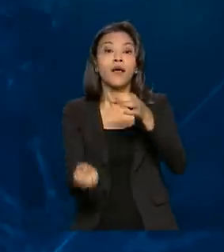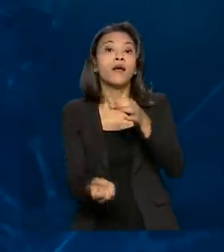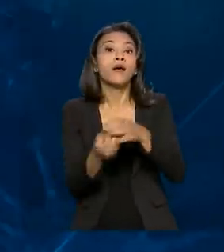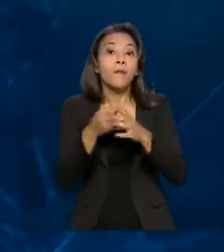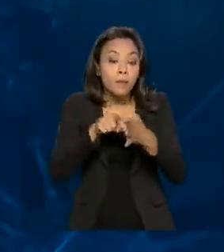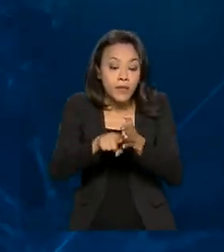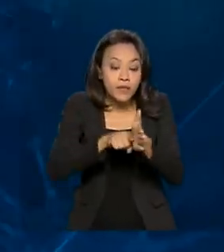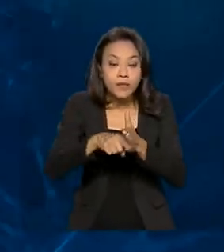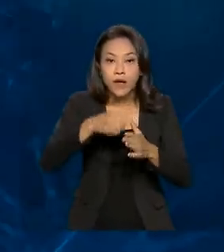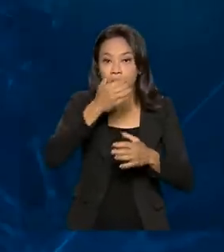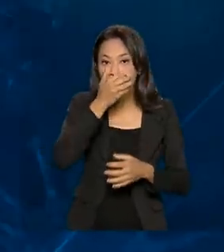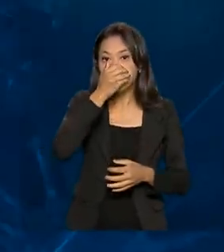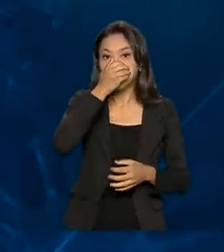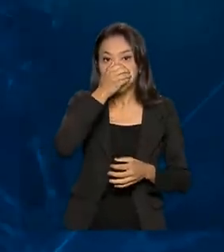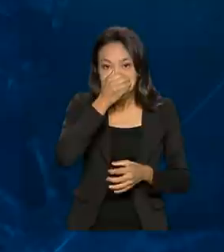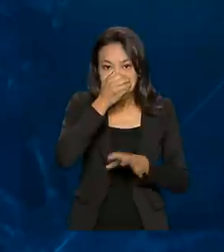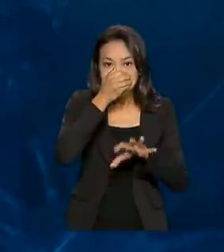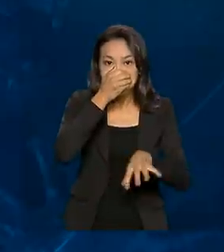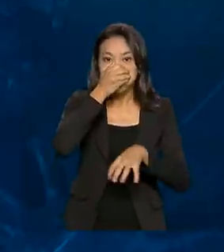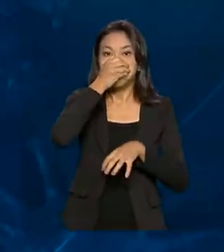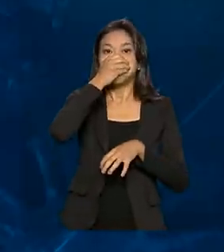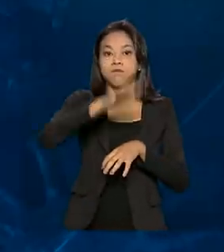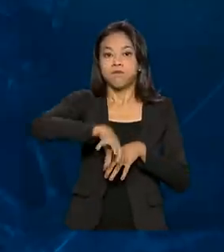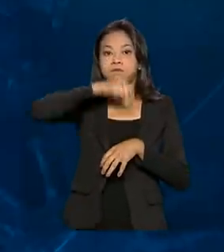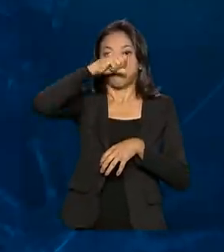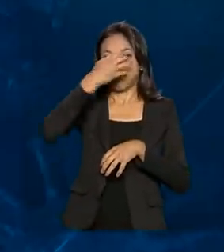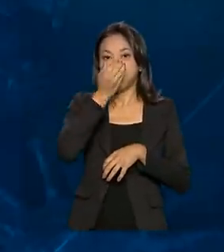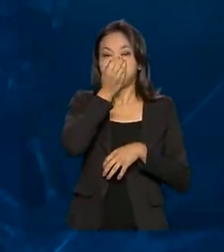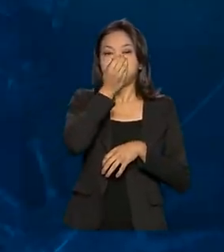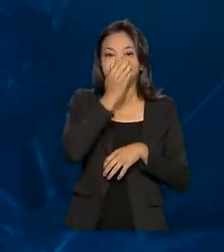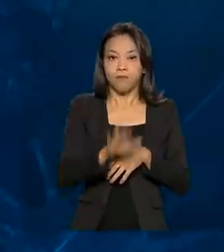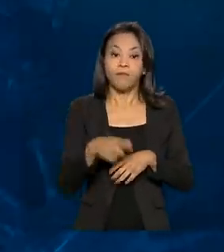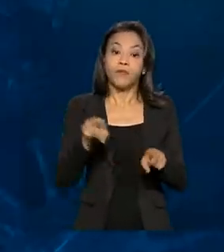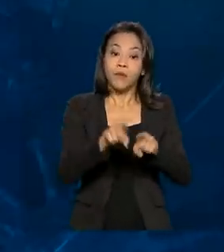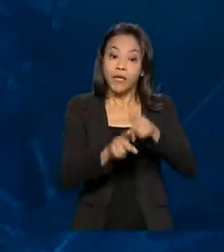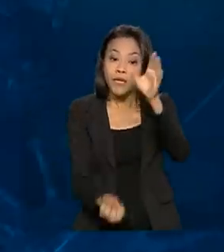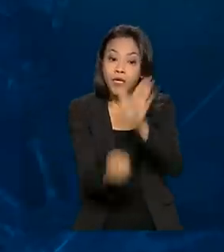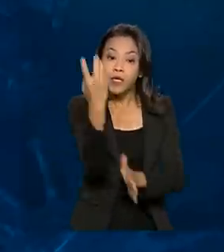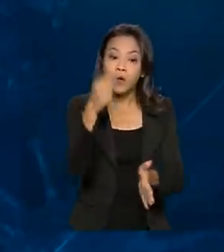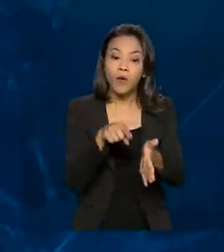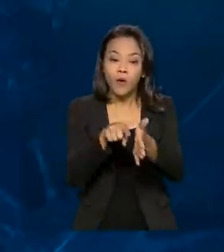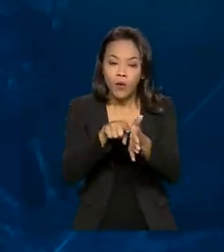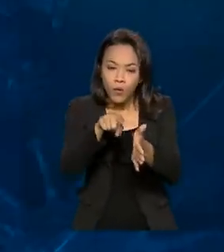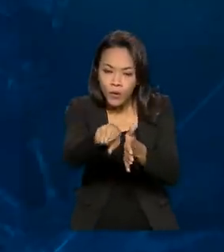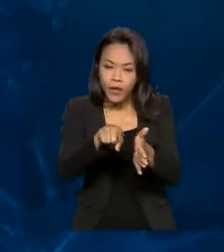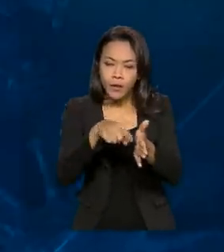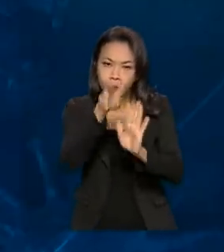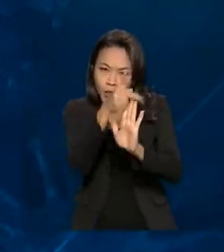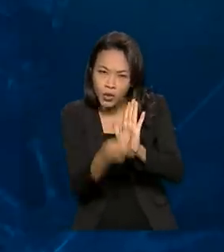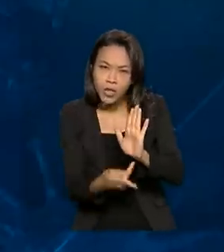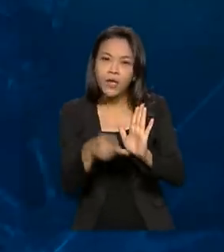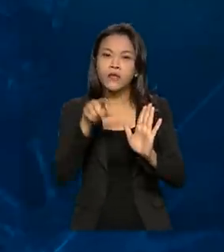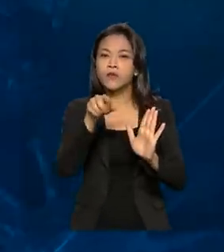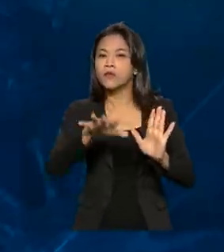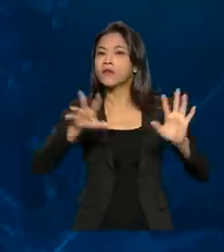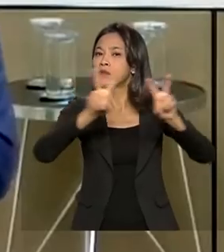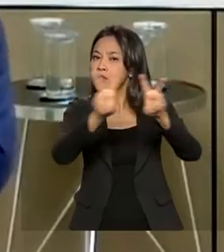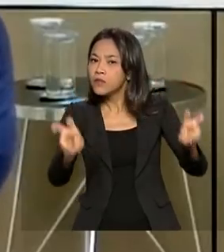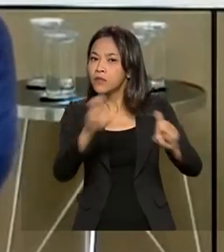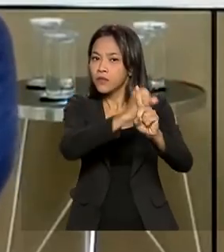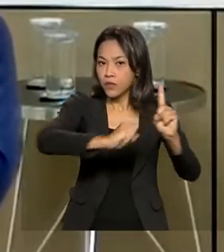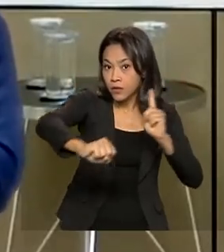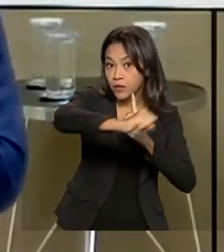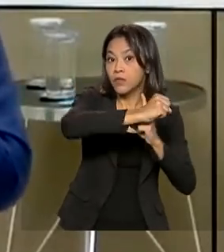equipamentos de proteção individual. A rede também criou um projeto para monitorar os impactos econômicos e sociais da doença.